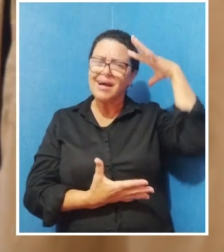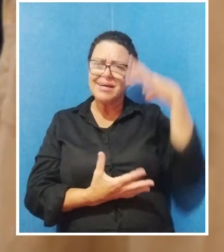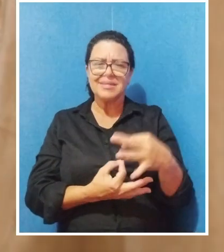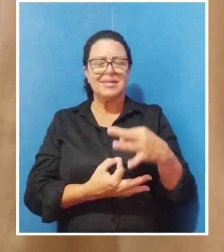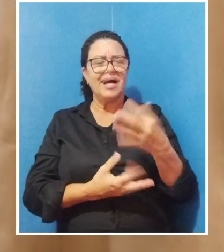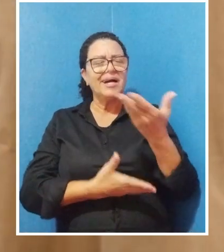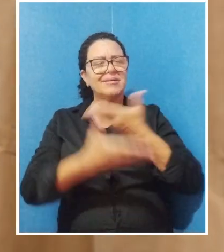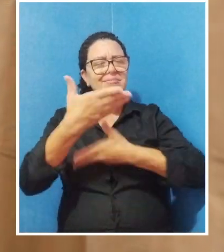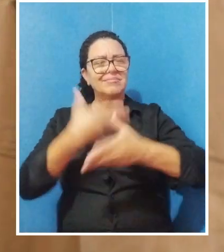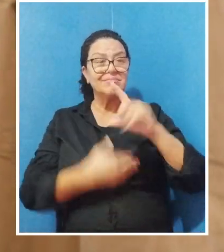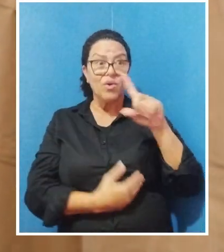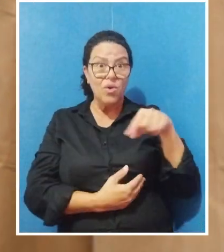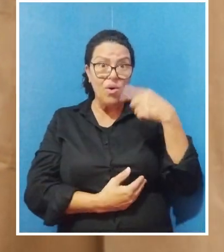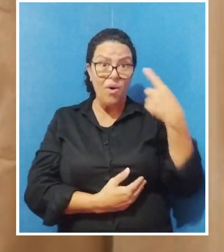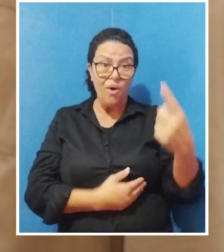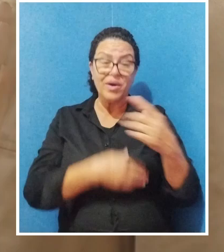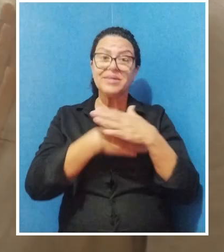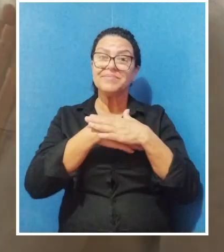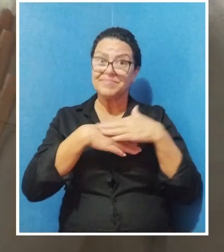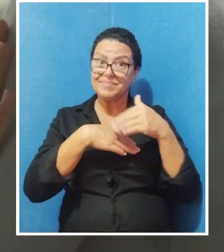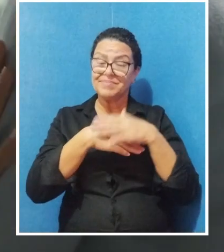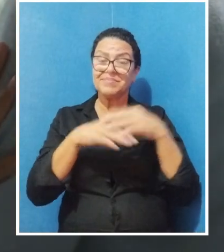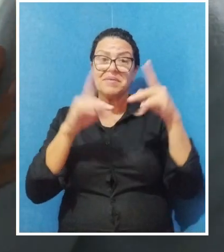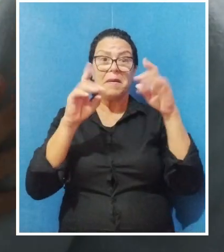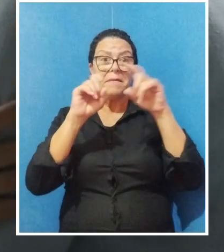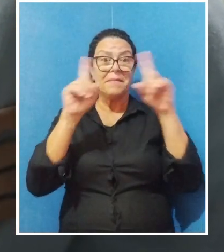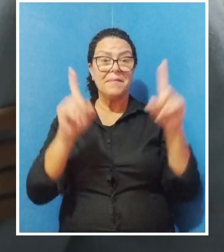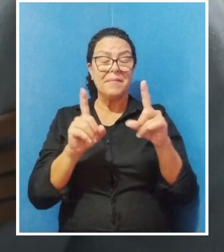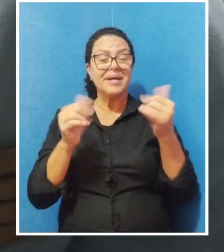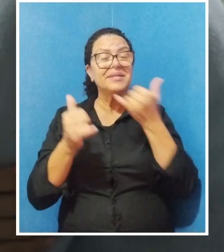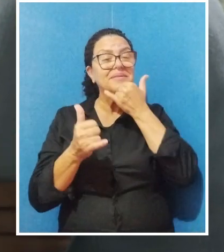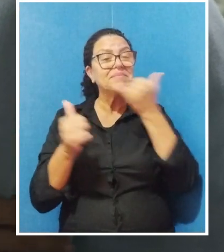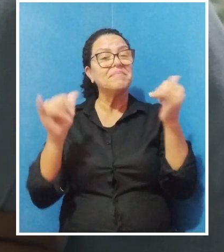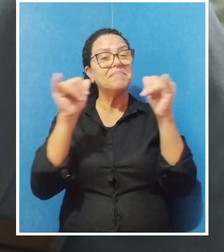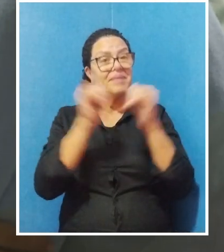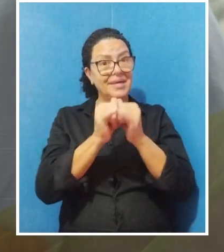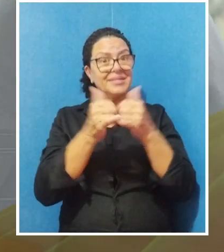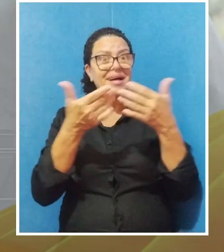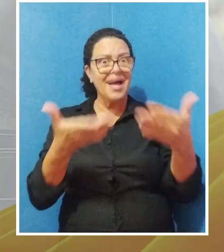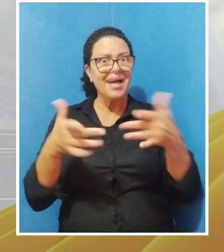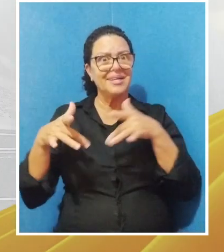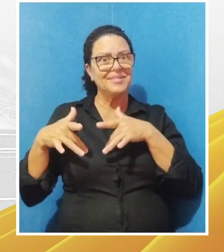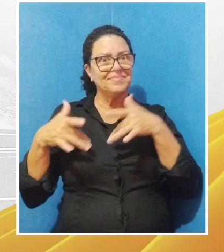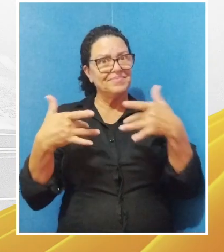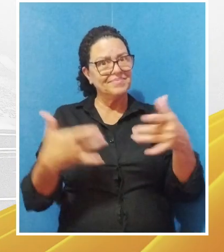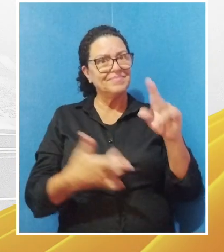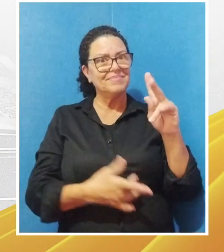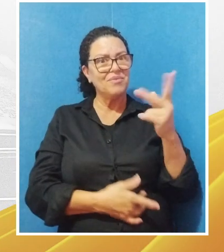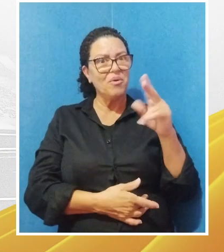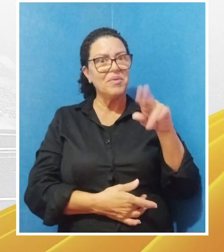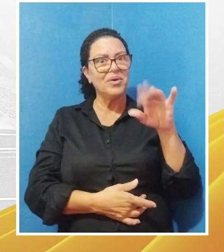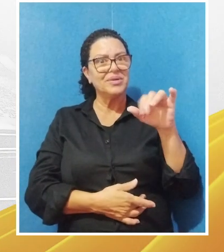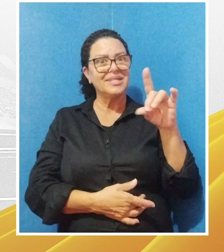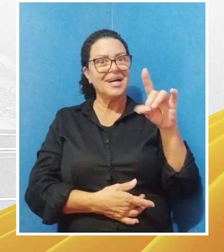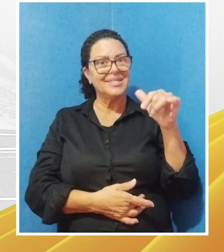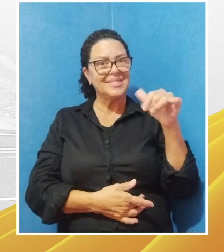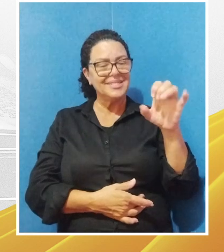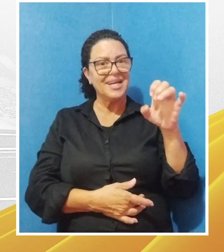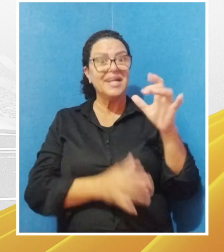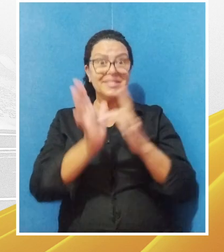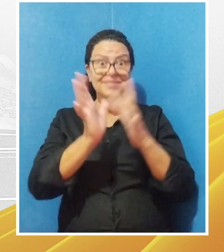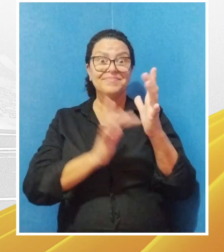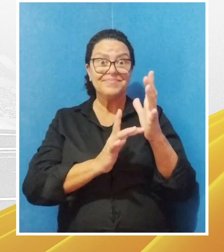É gentil com o próximo, compassiva, perdoadora. Assim é a humildade, como Cristo.